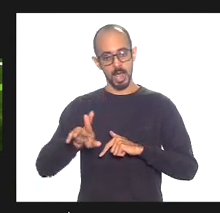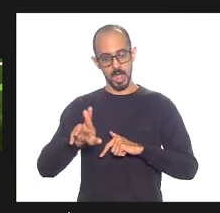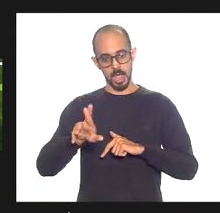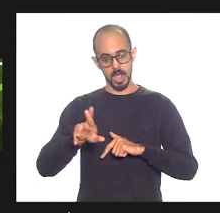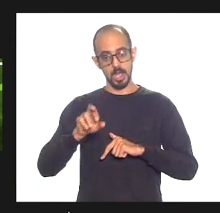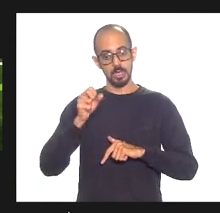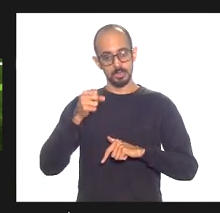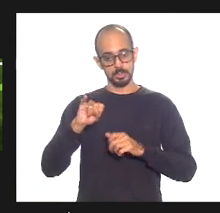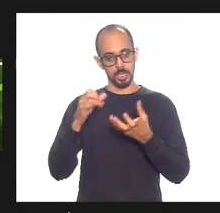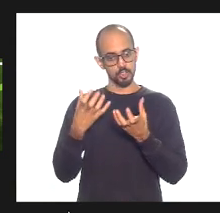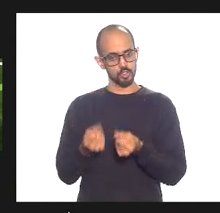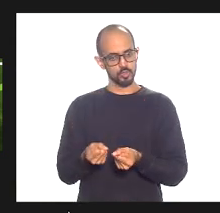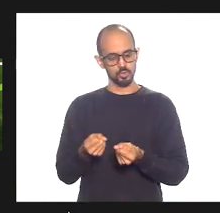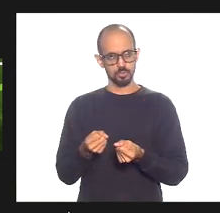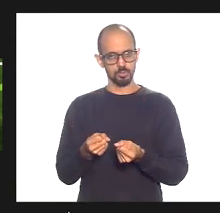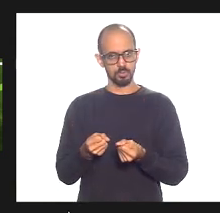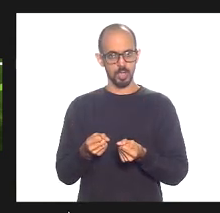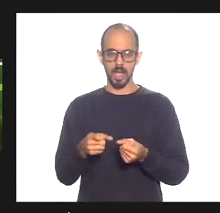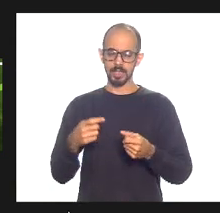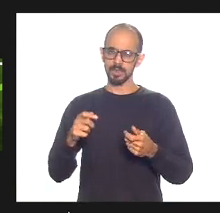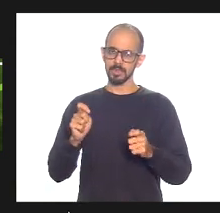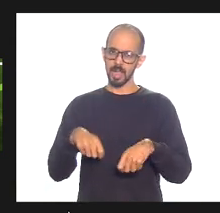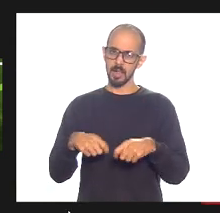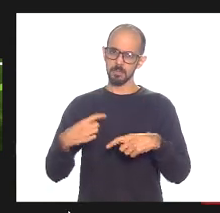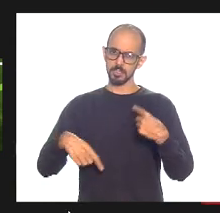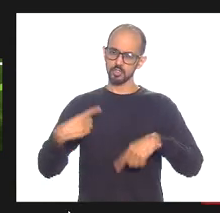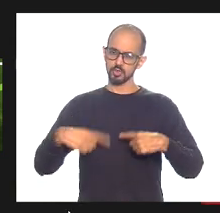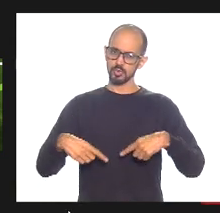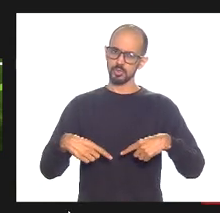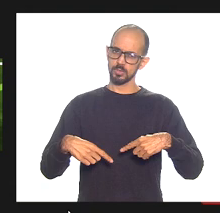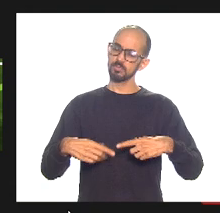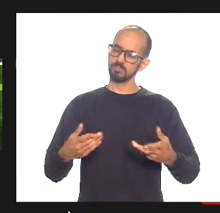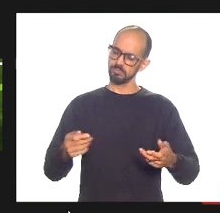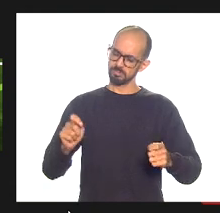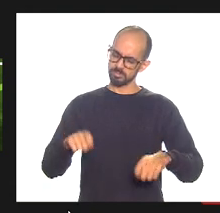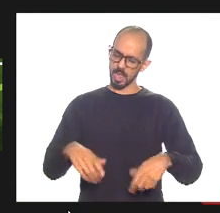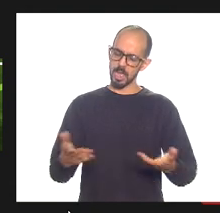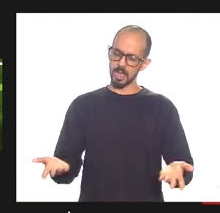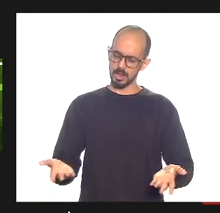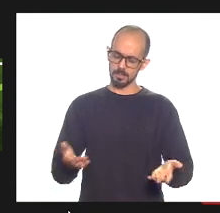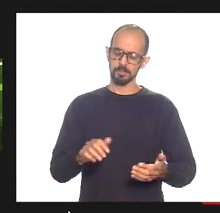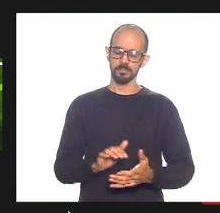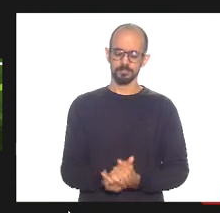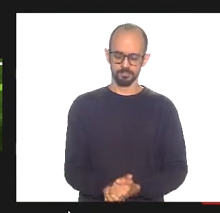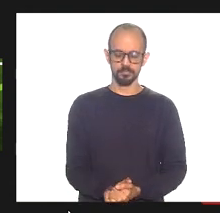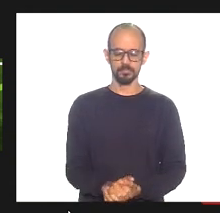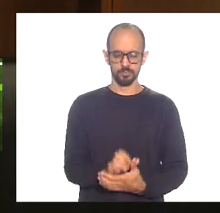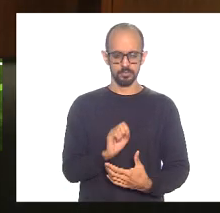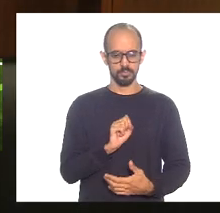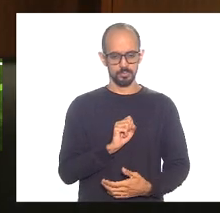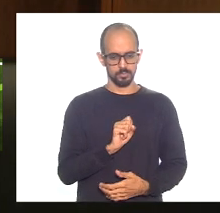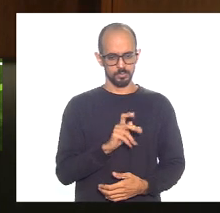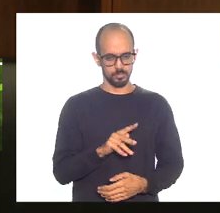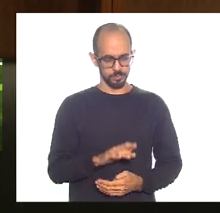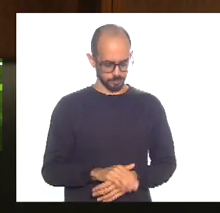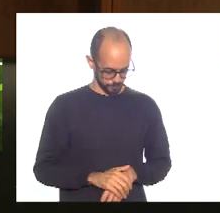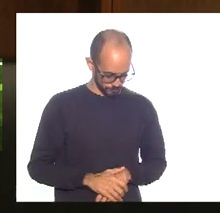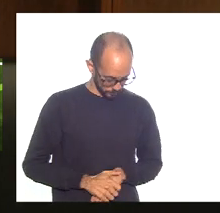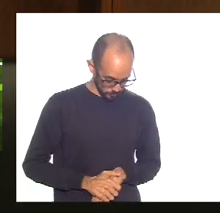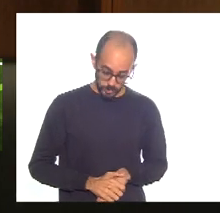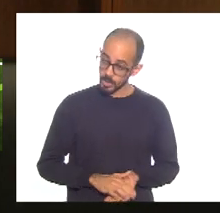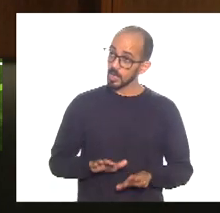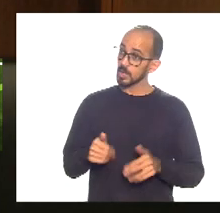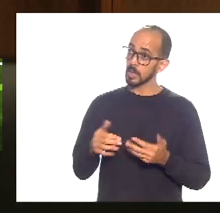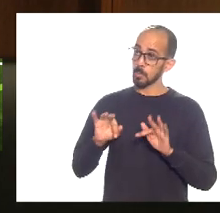pagaremos a dívida e aí a discussão é política por isso a importância da nossa adesão ao regime de recuperação fiscal bem para